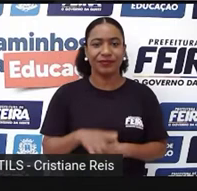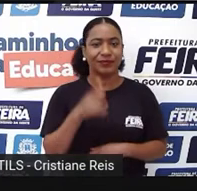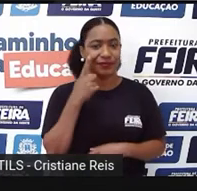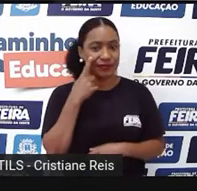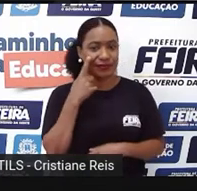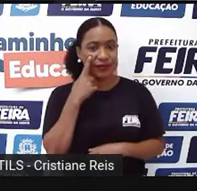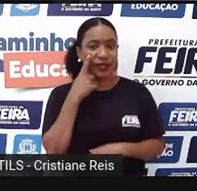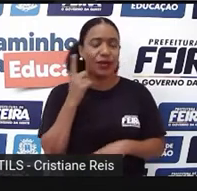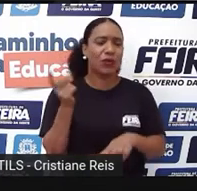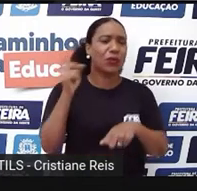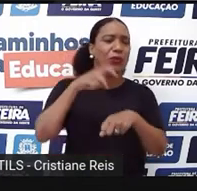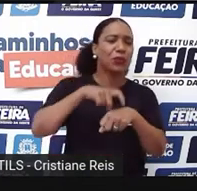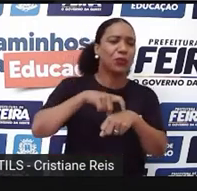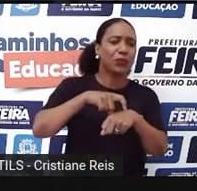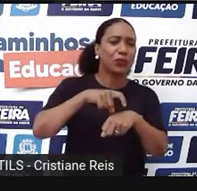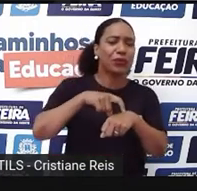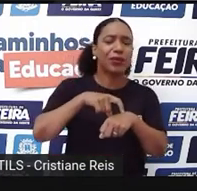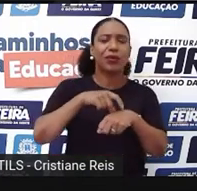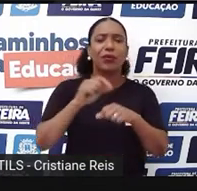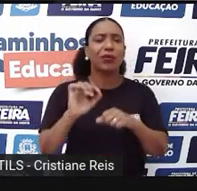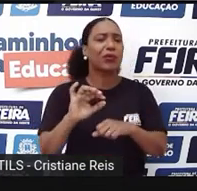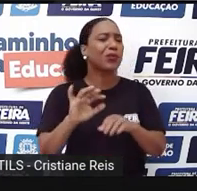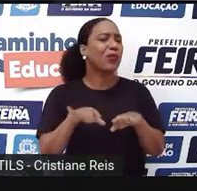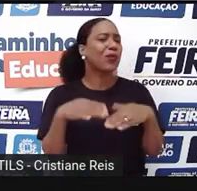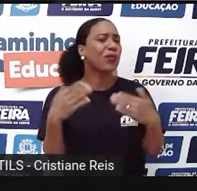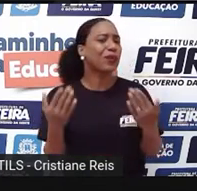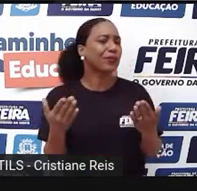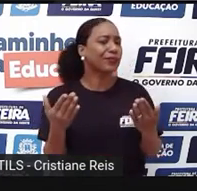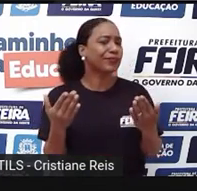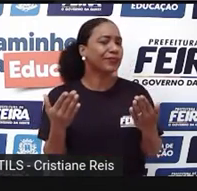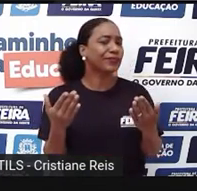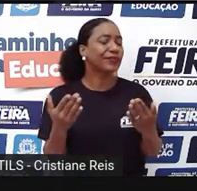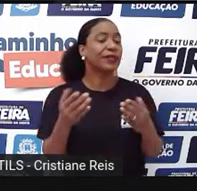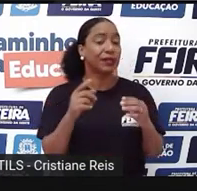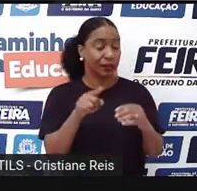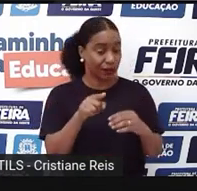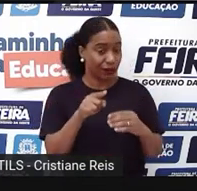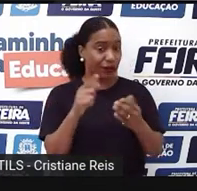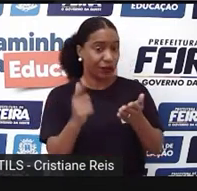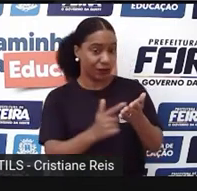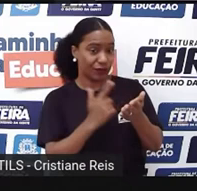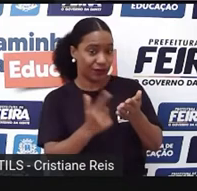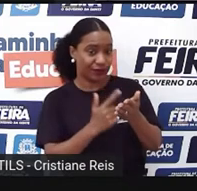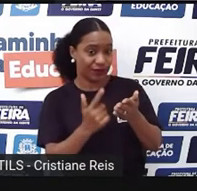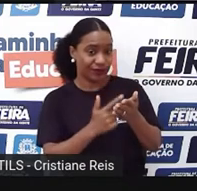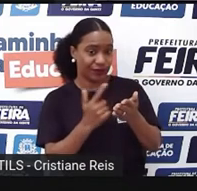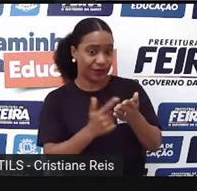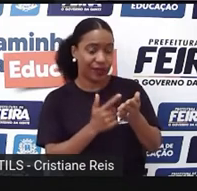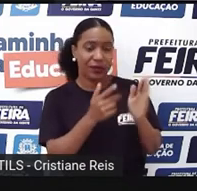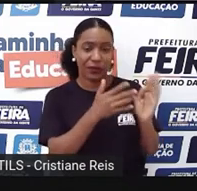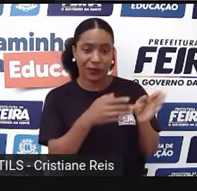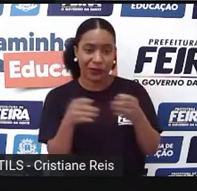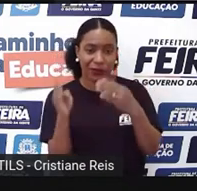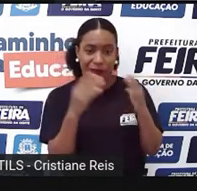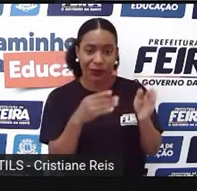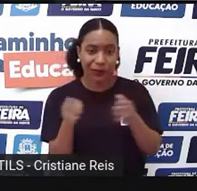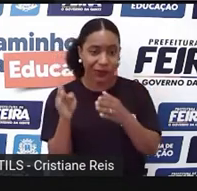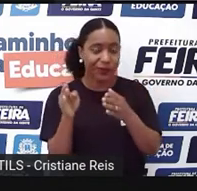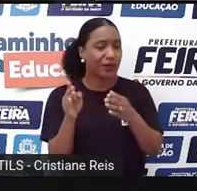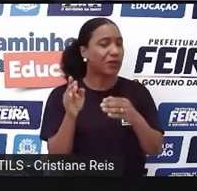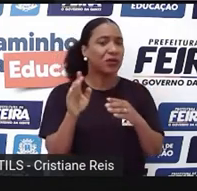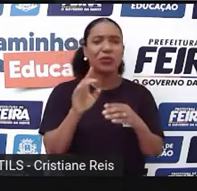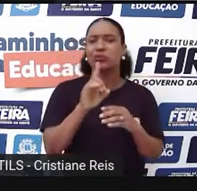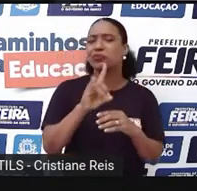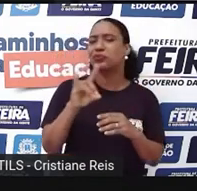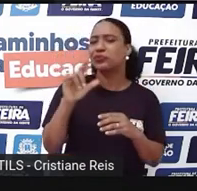relação ao tempo, durante essa versão que nós lemos, o tempo não aparece. Mas,